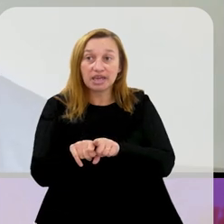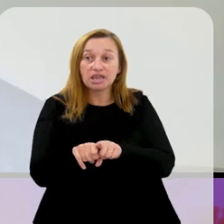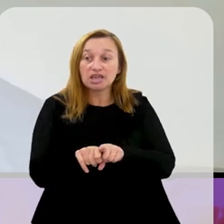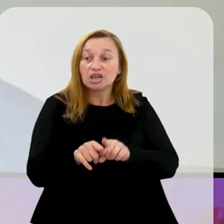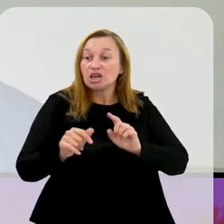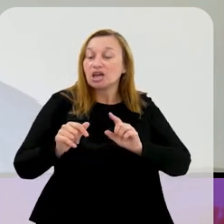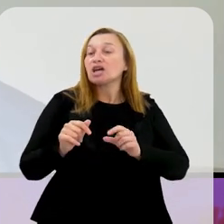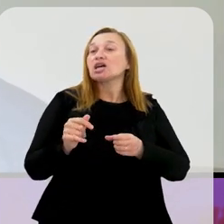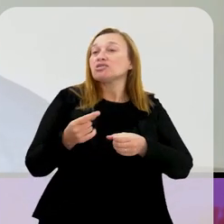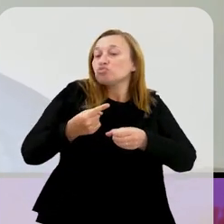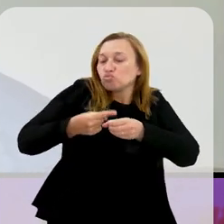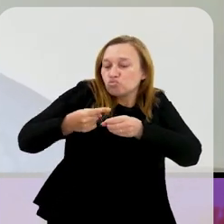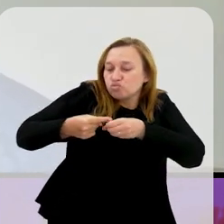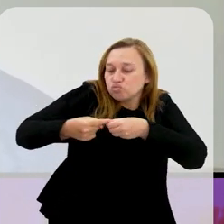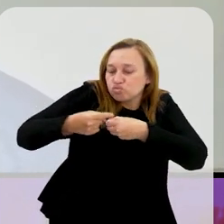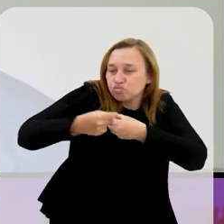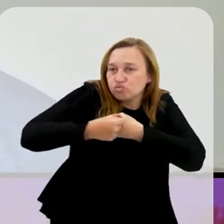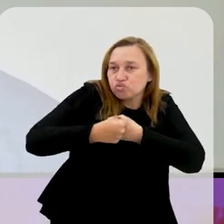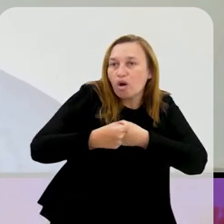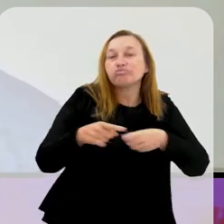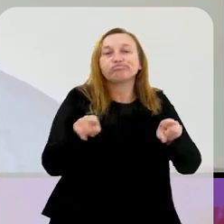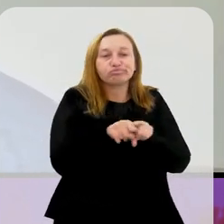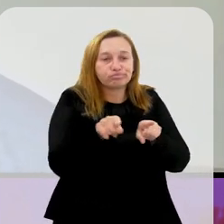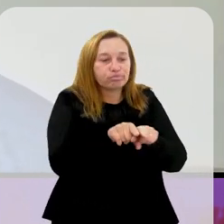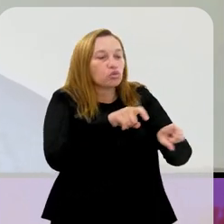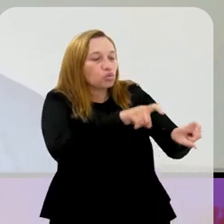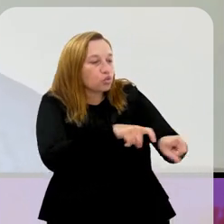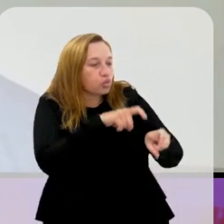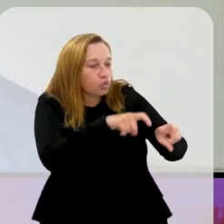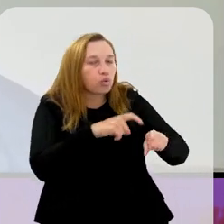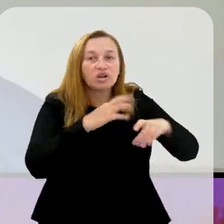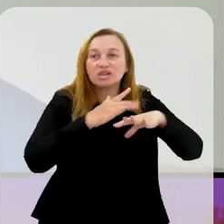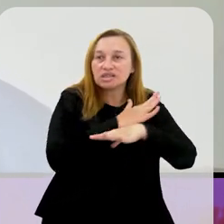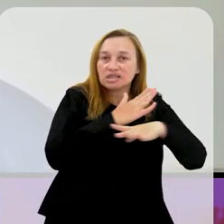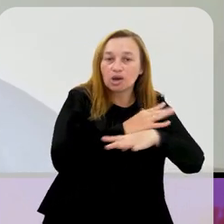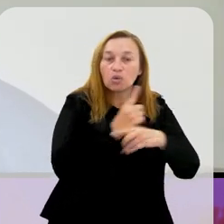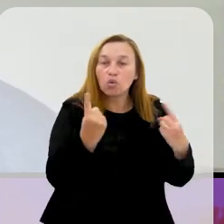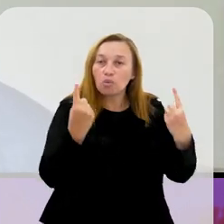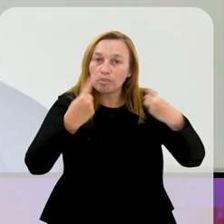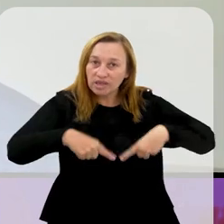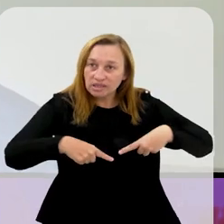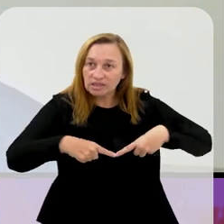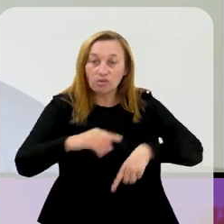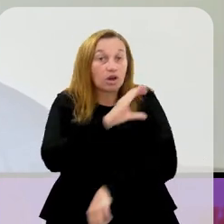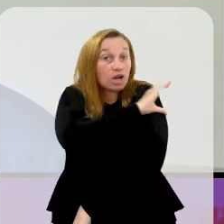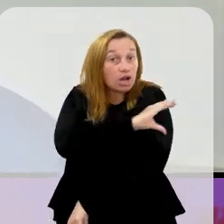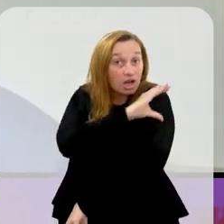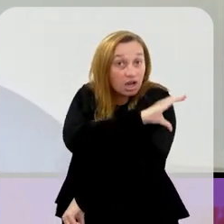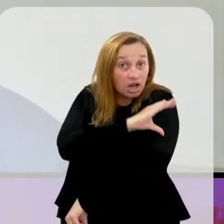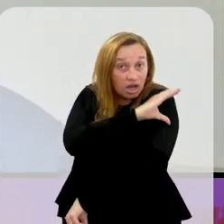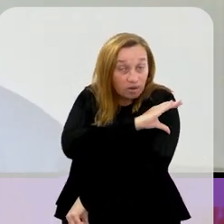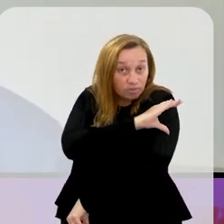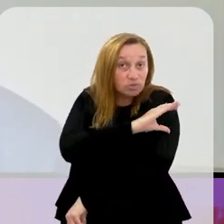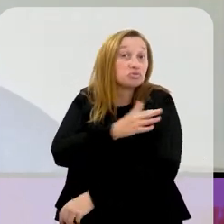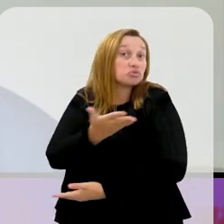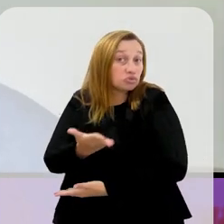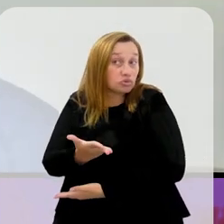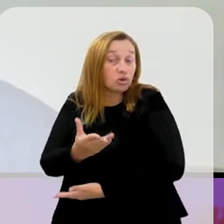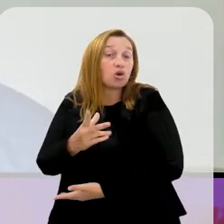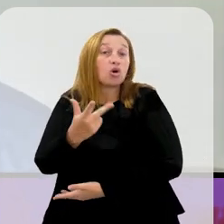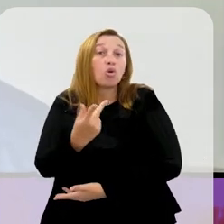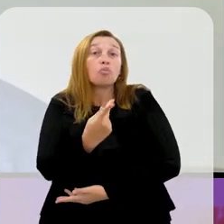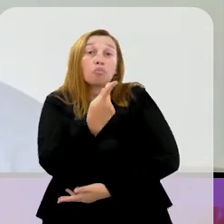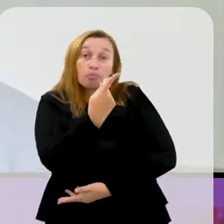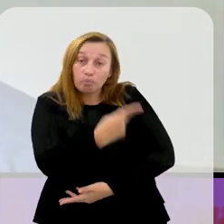O campeonato foi grande quando as cidades do interior promoviam suas equipes, os campos promoviam o americano e o goitacais,